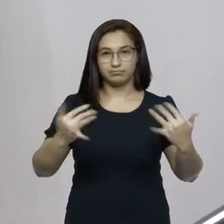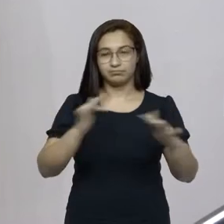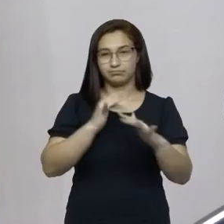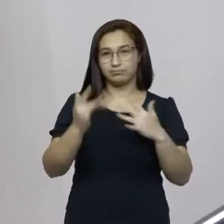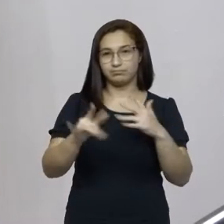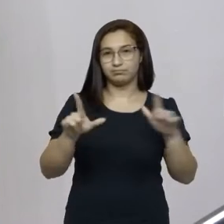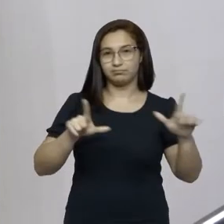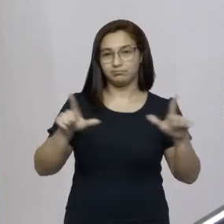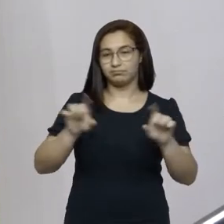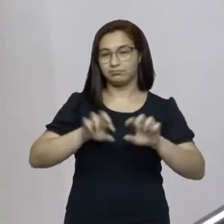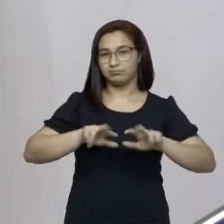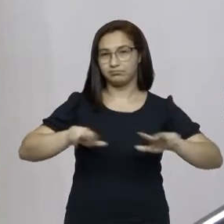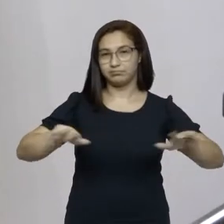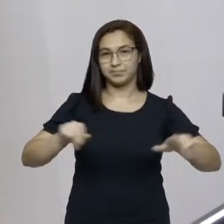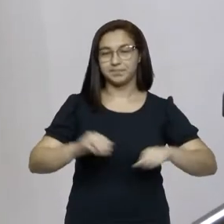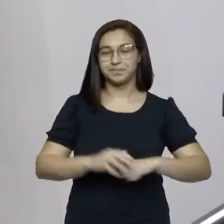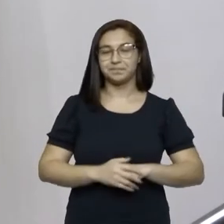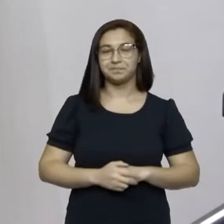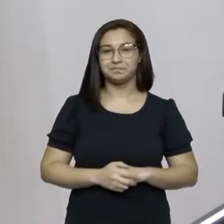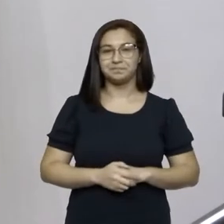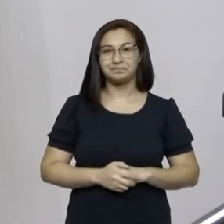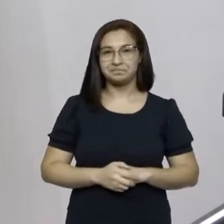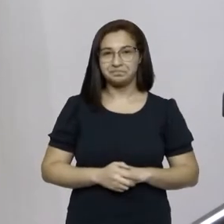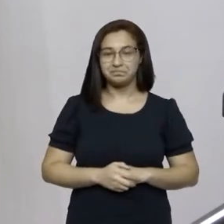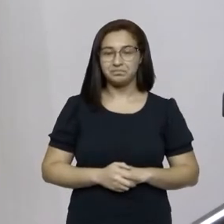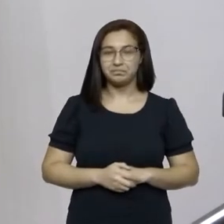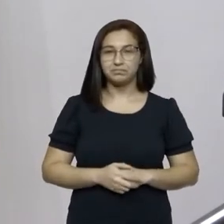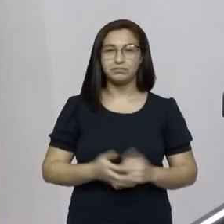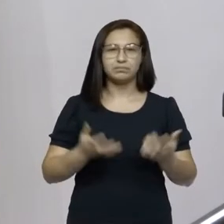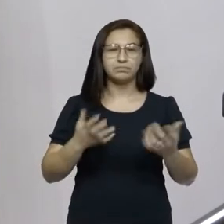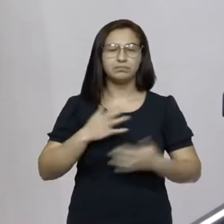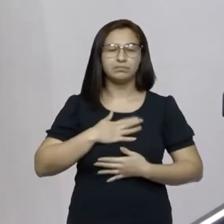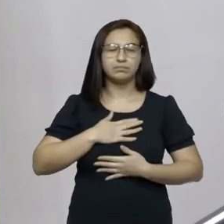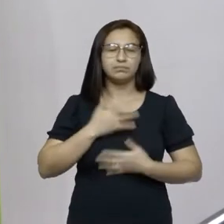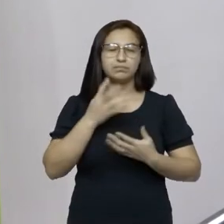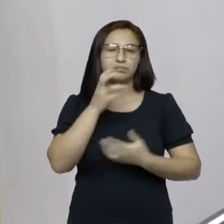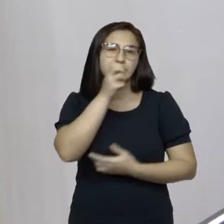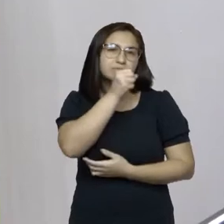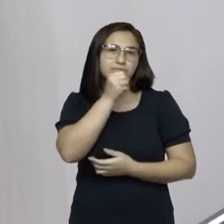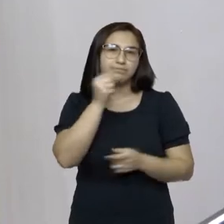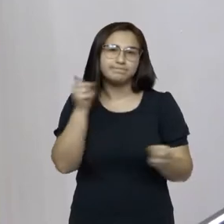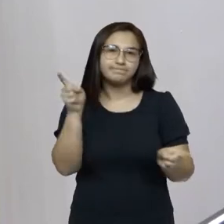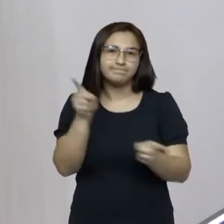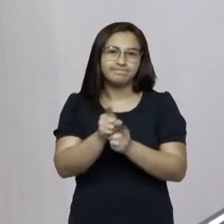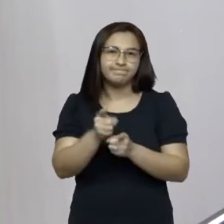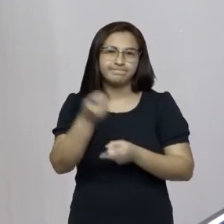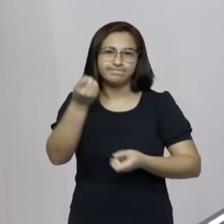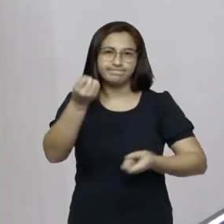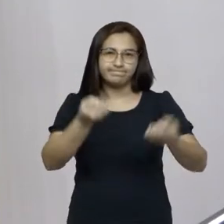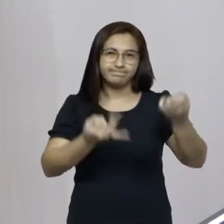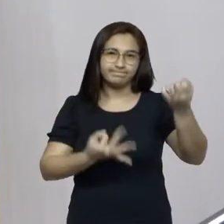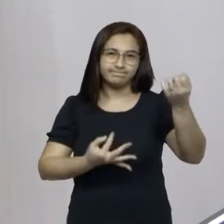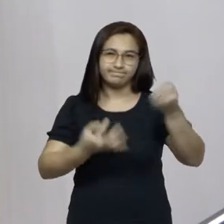acompanham, eu gostaria rapidamente fazer algumas ponderações